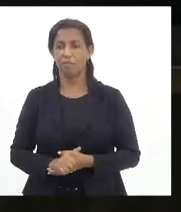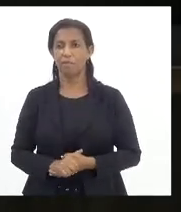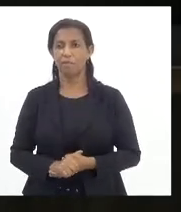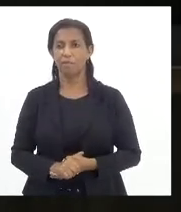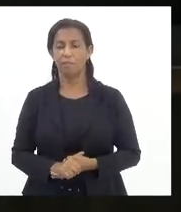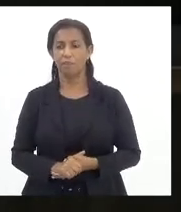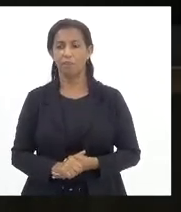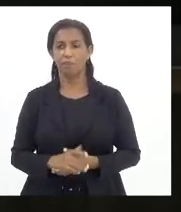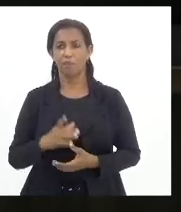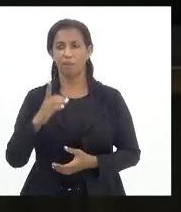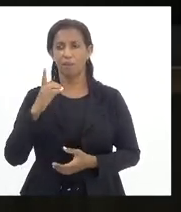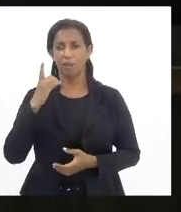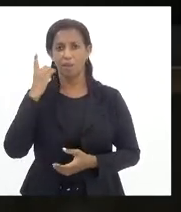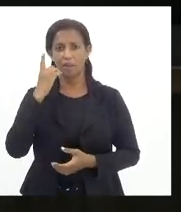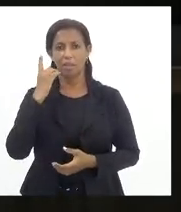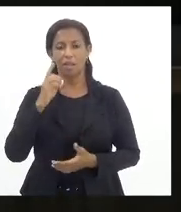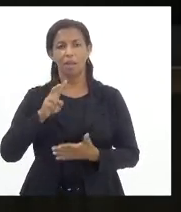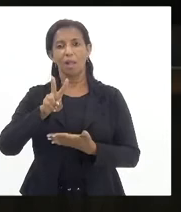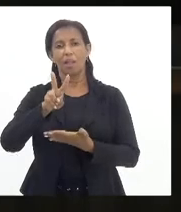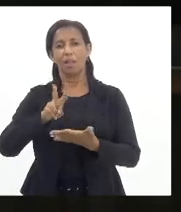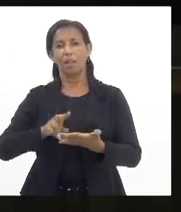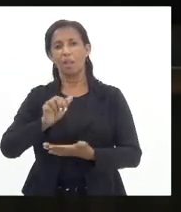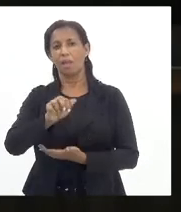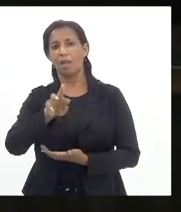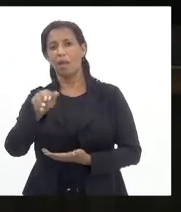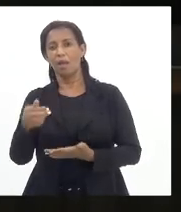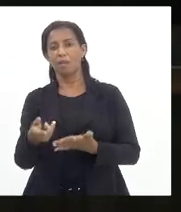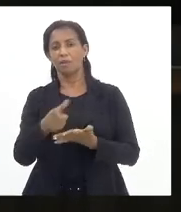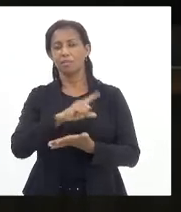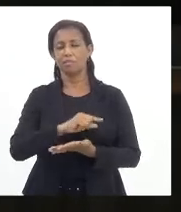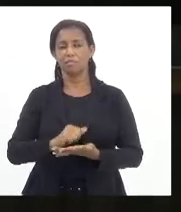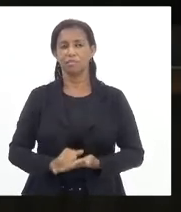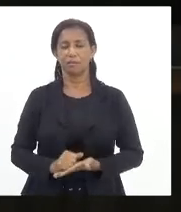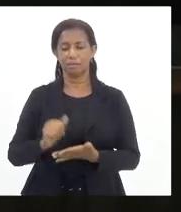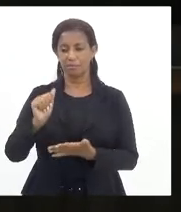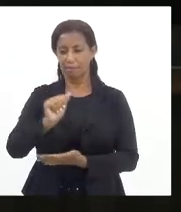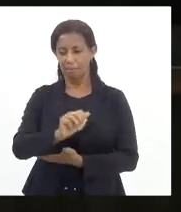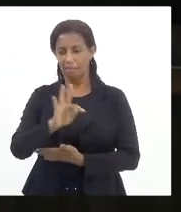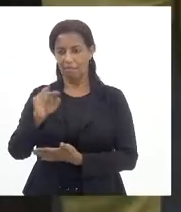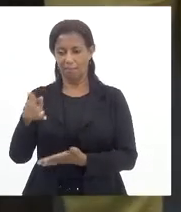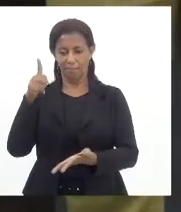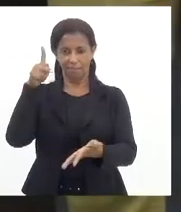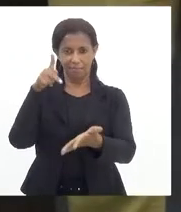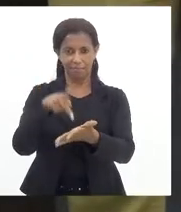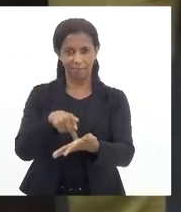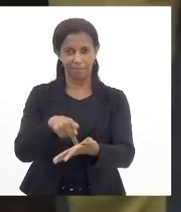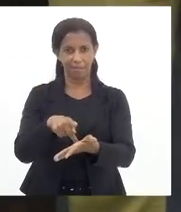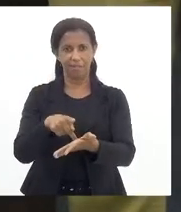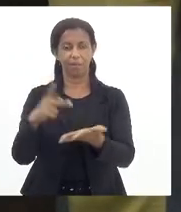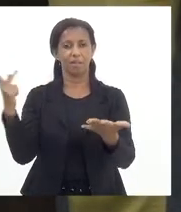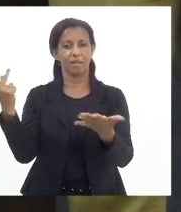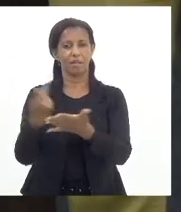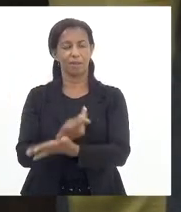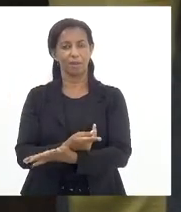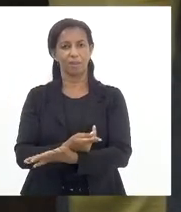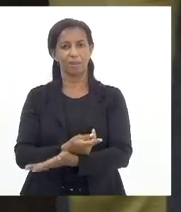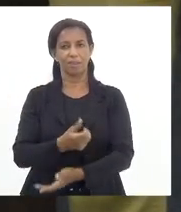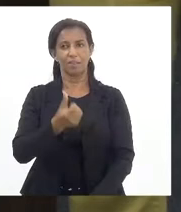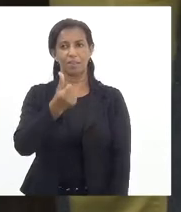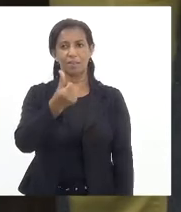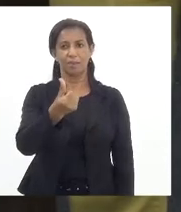tá da Marta Rocha por favor para a leitura da sessão da ata anterior a ata reflete com exatidão ocorrido na